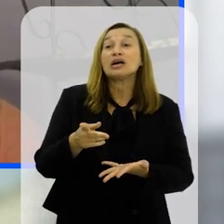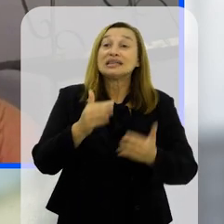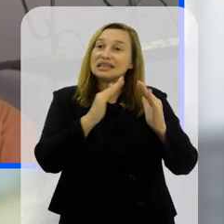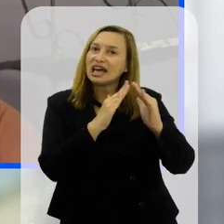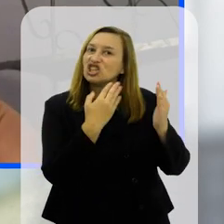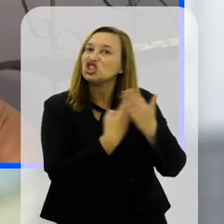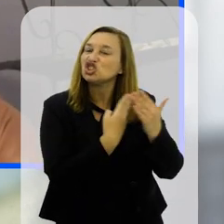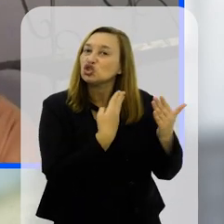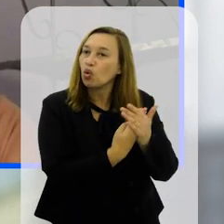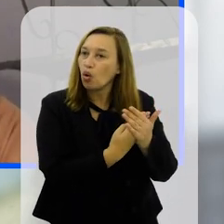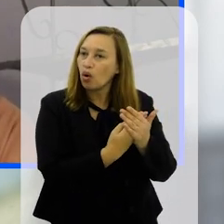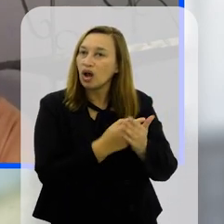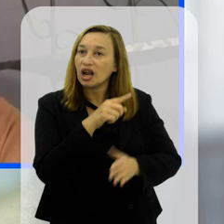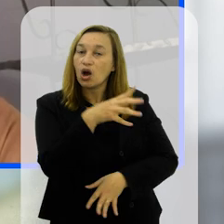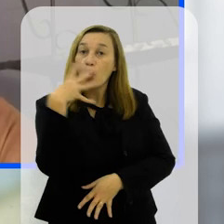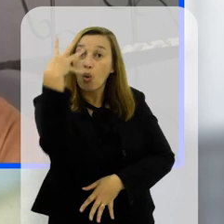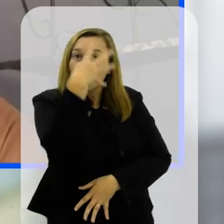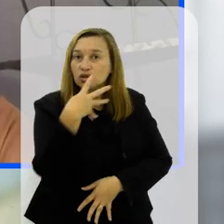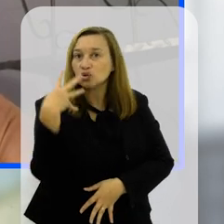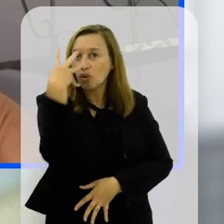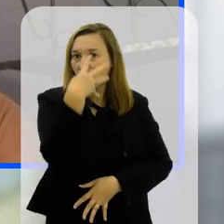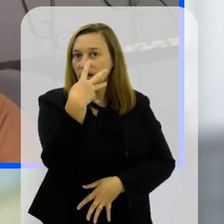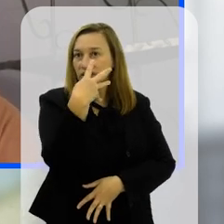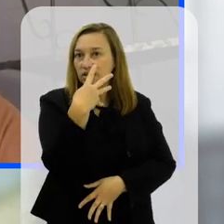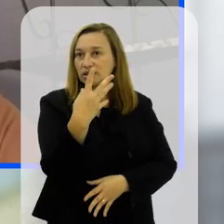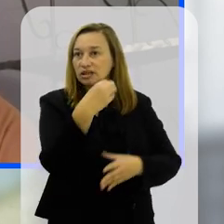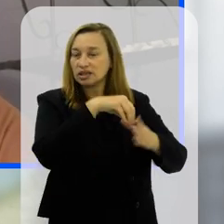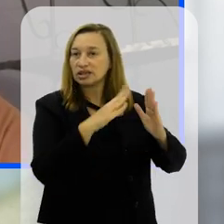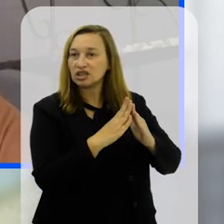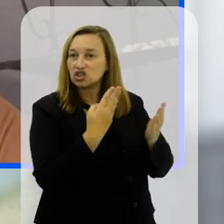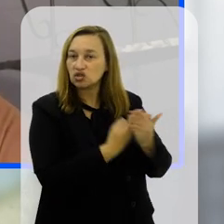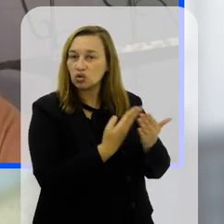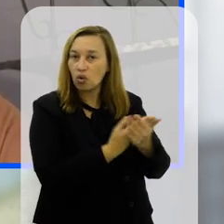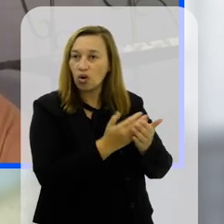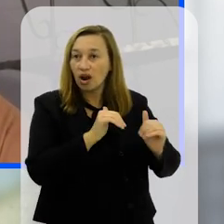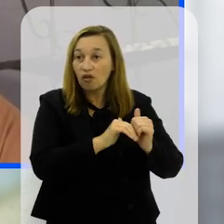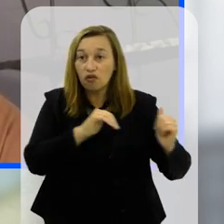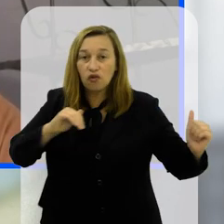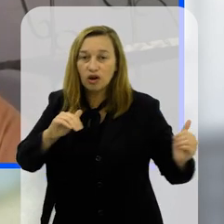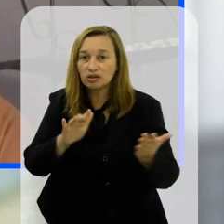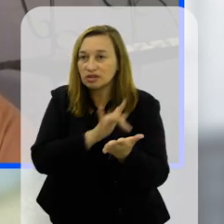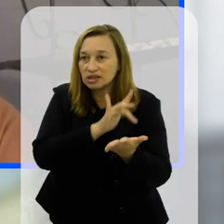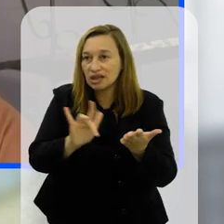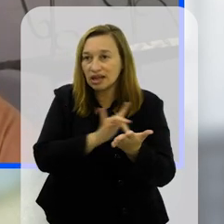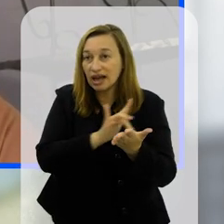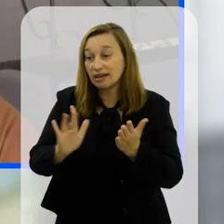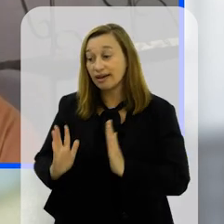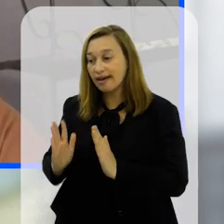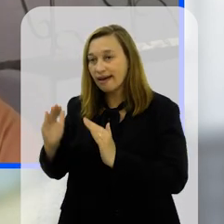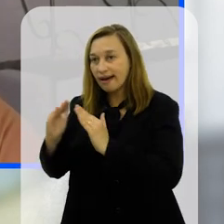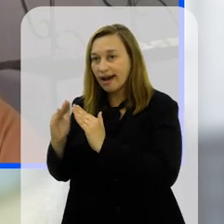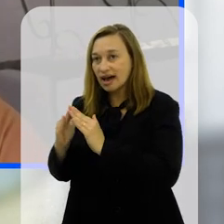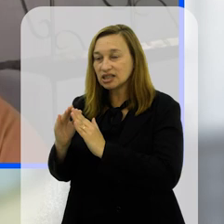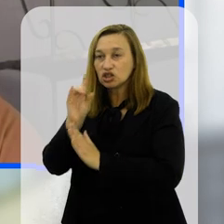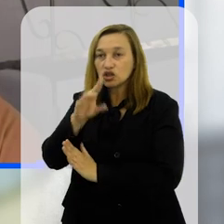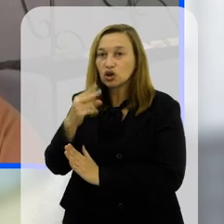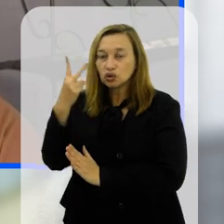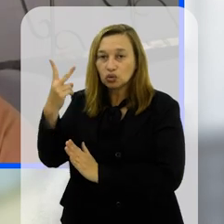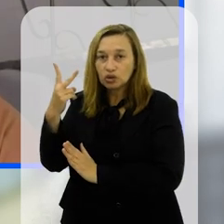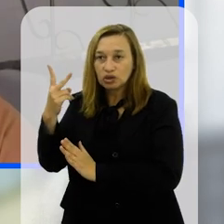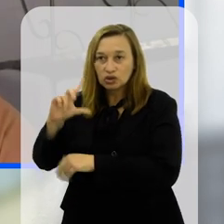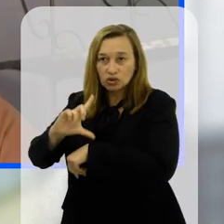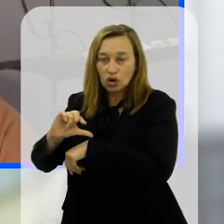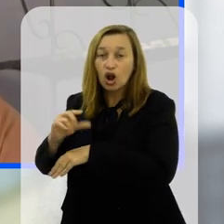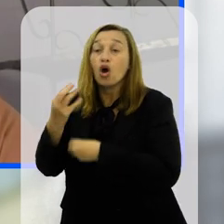É, na escola porque eles ficam na escola um período de quatro horas sem as telas Ah, Em casa, eles ficam duas horas Entendi